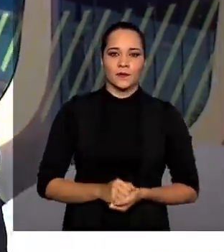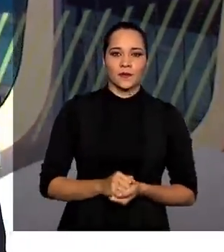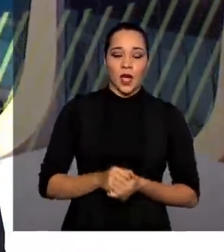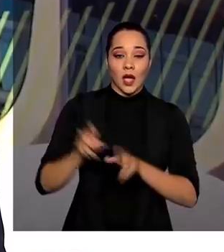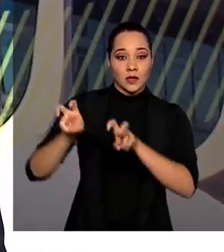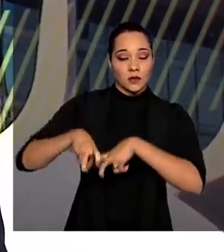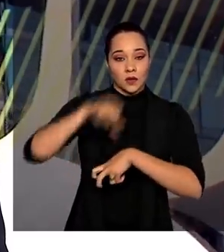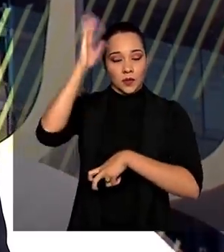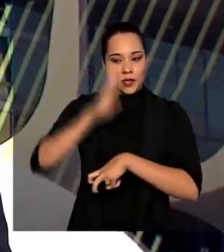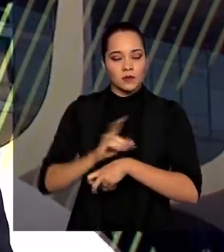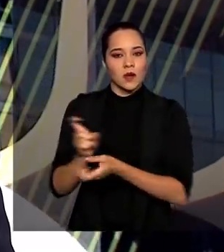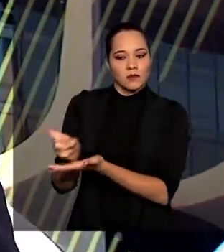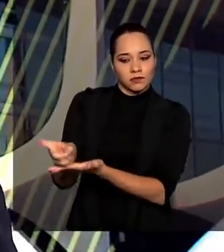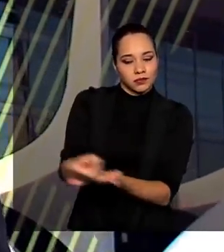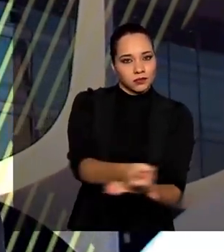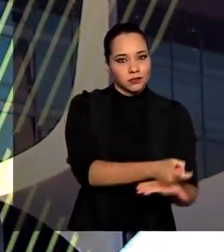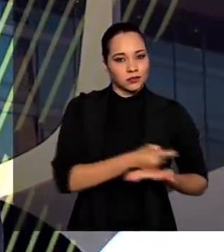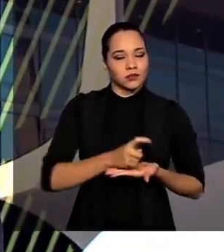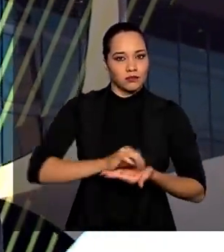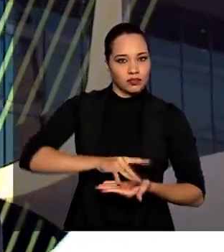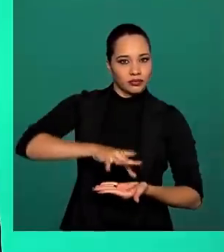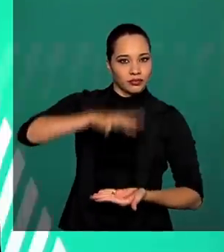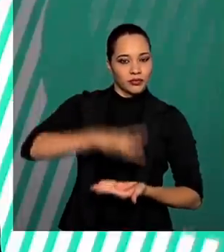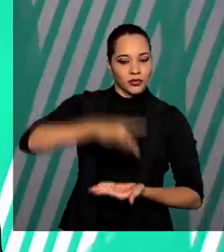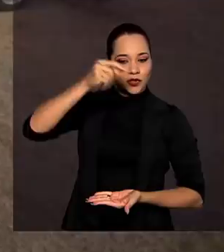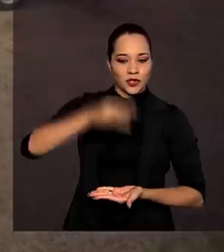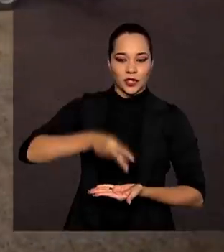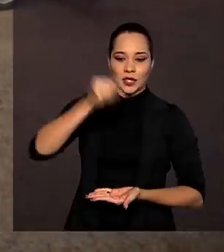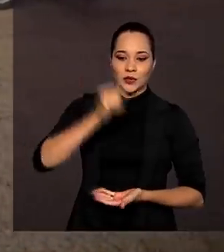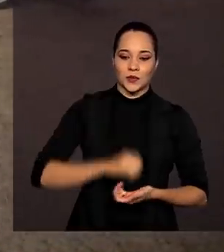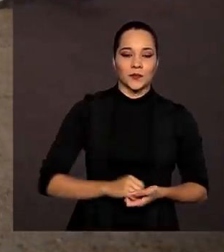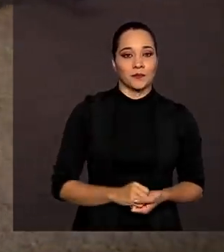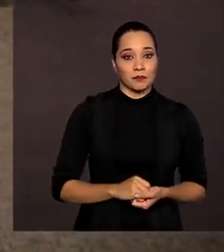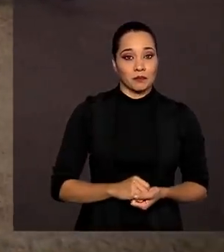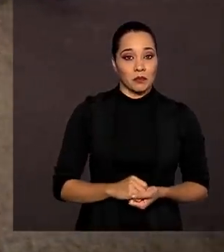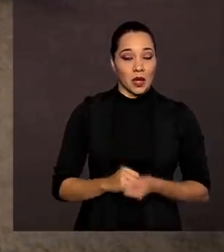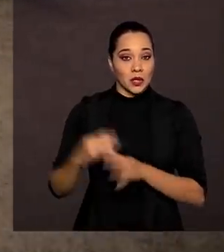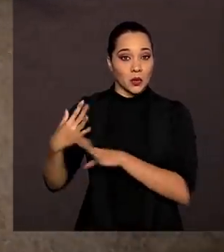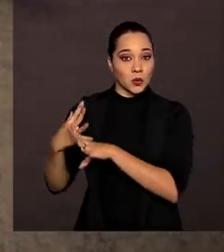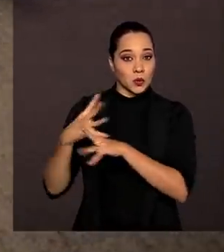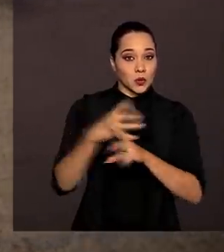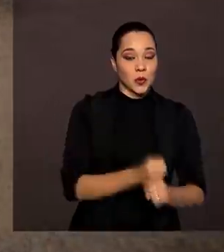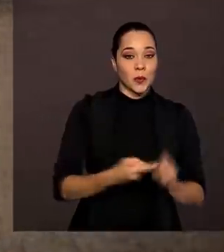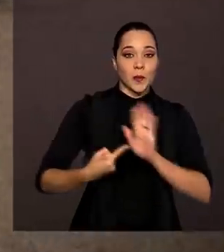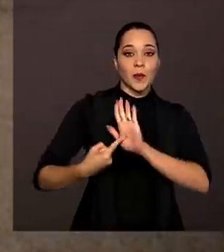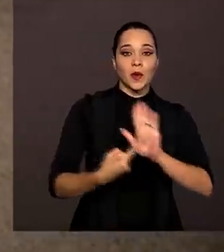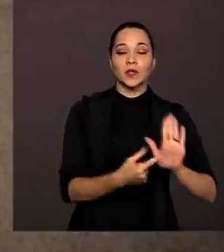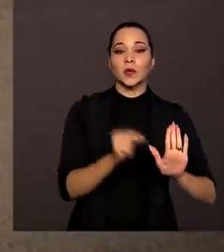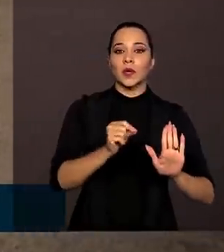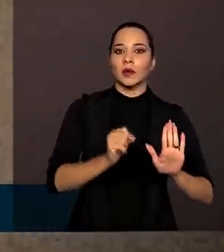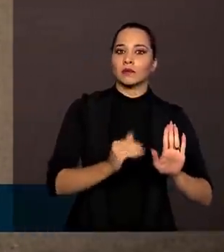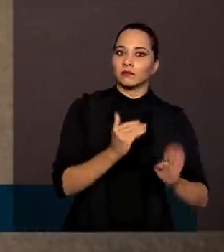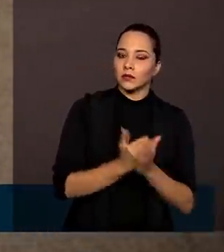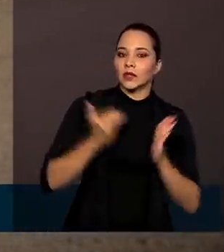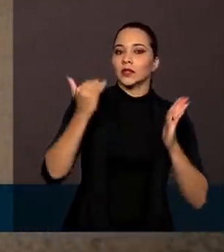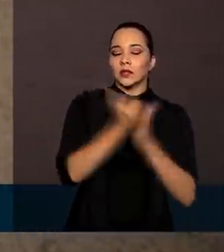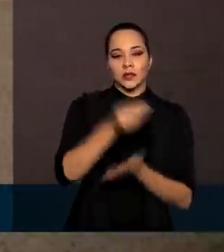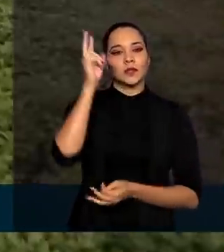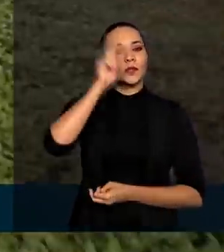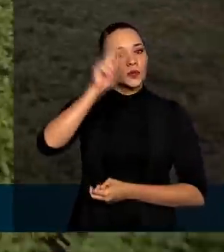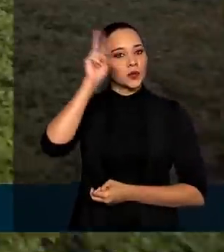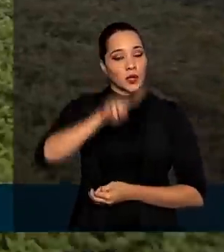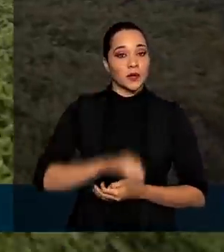devem colher mais uma safra recorde de grãos. O levantamento aponta a maior safra da história.